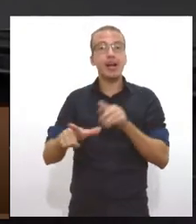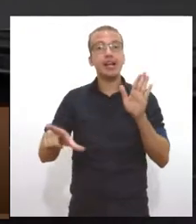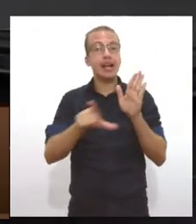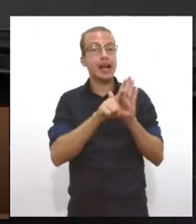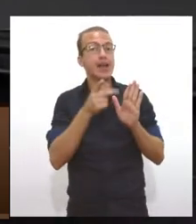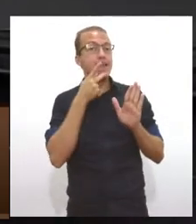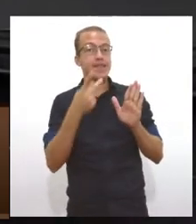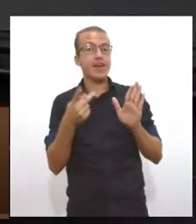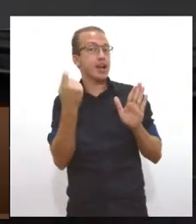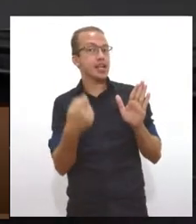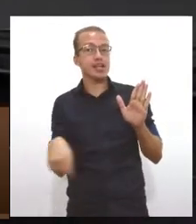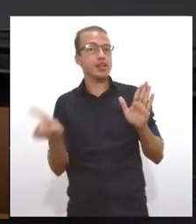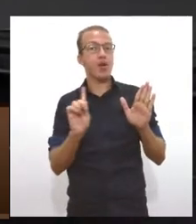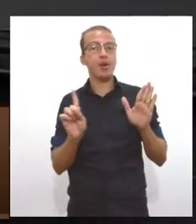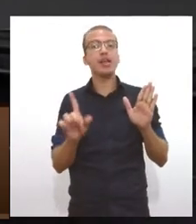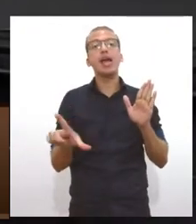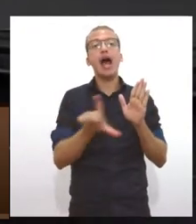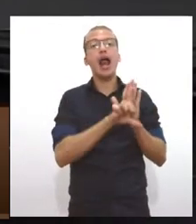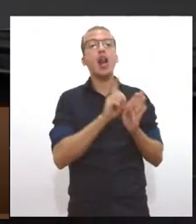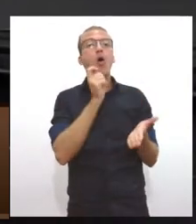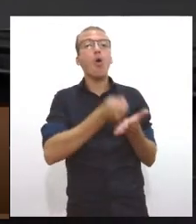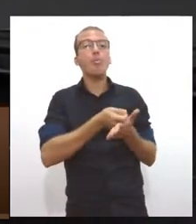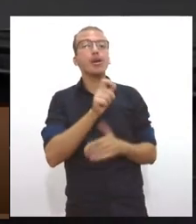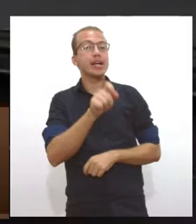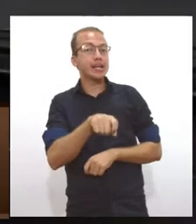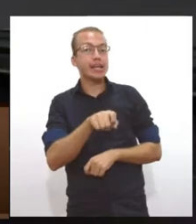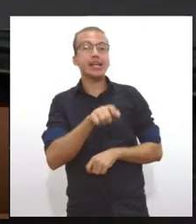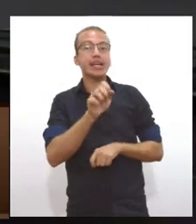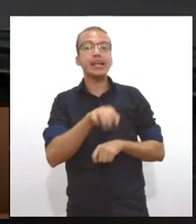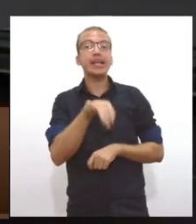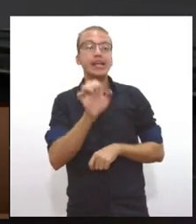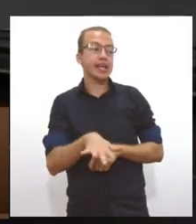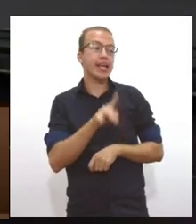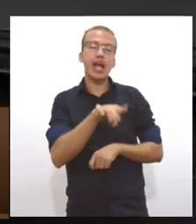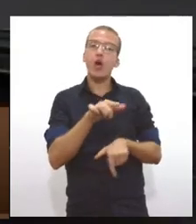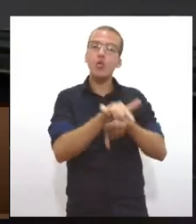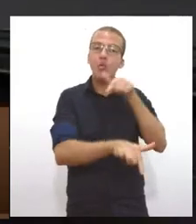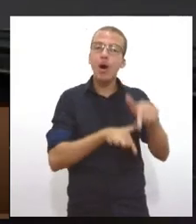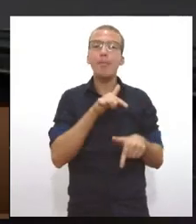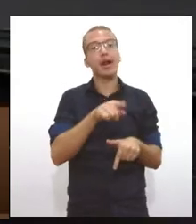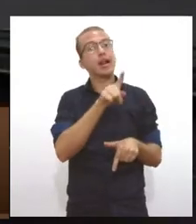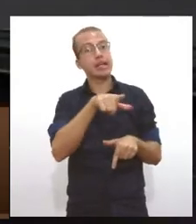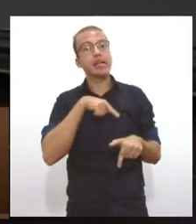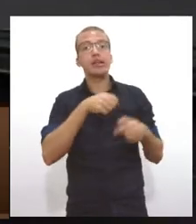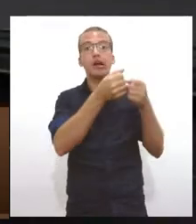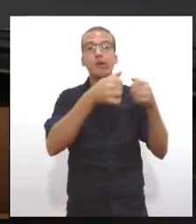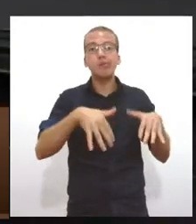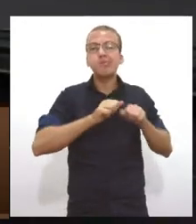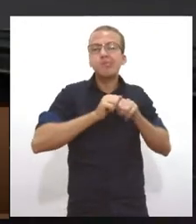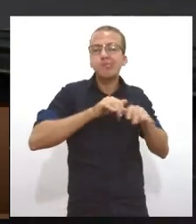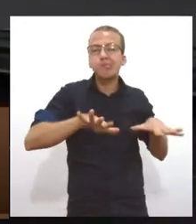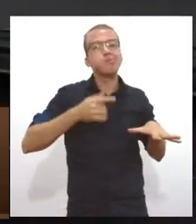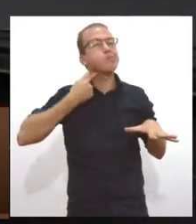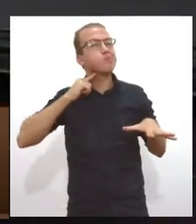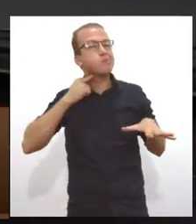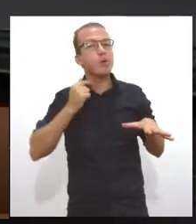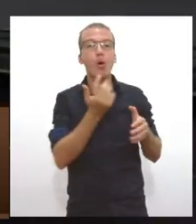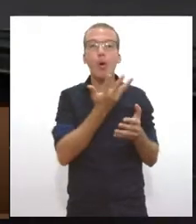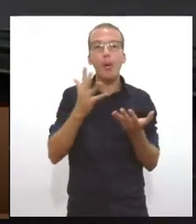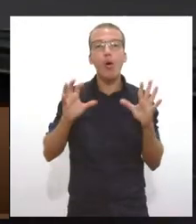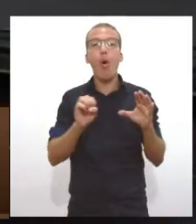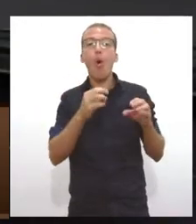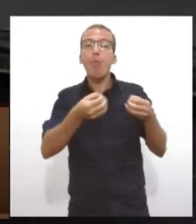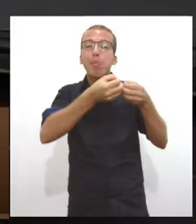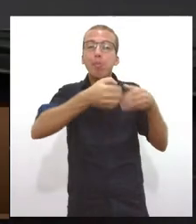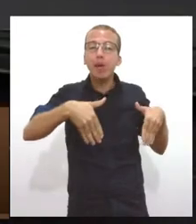Aquelas atividades que podem causar poluição ou que podem causar degradação ambiental, de uma maneira bem simples e bem